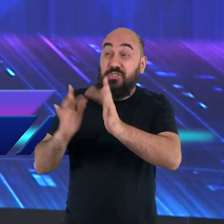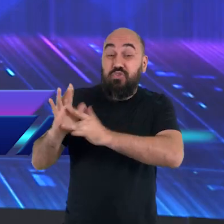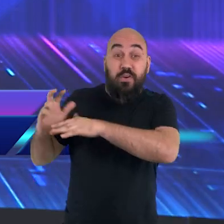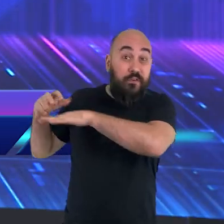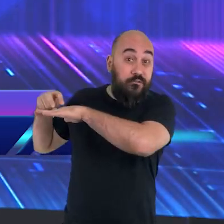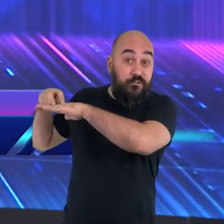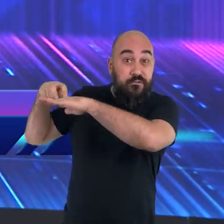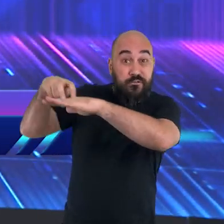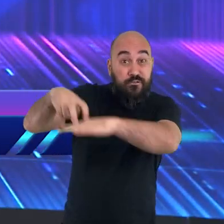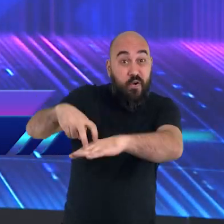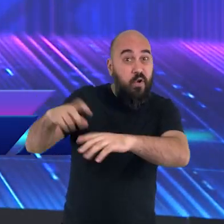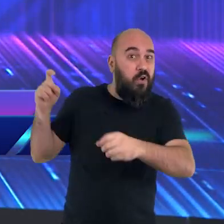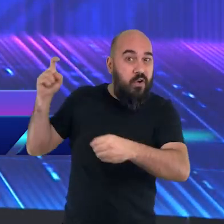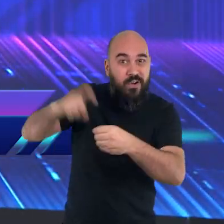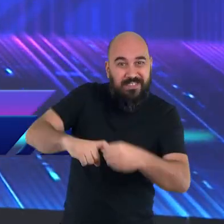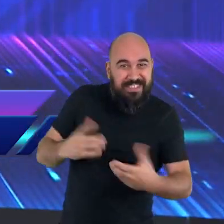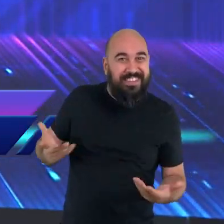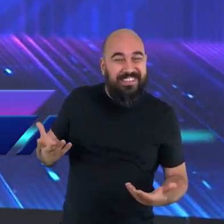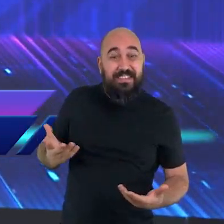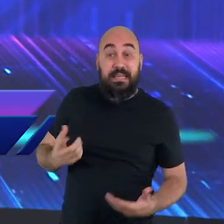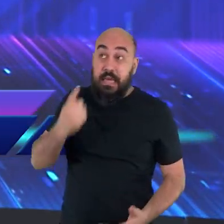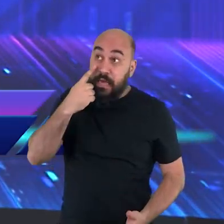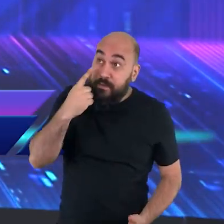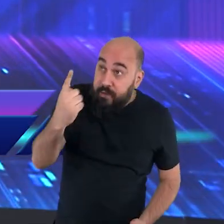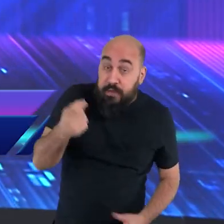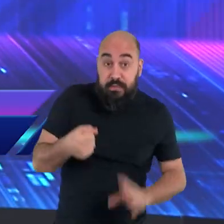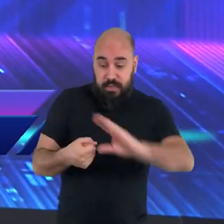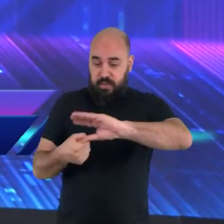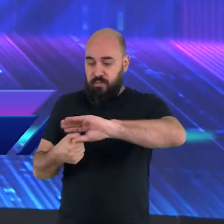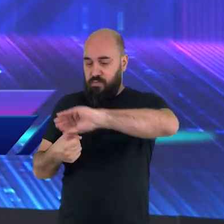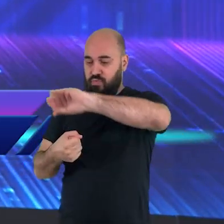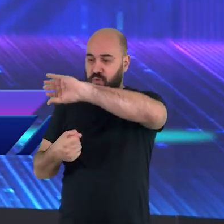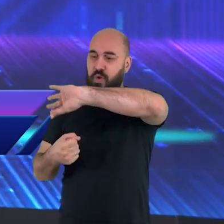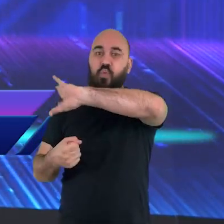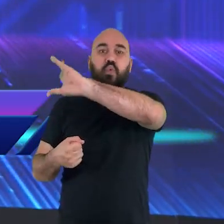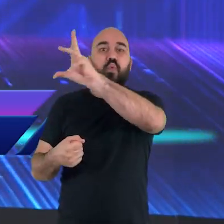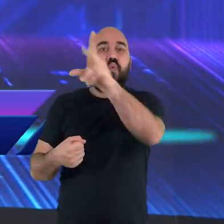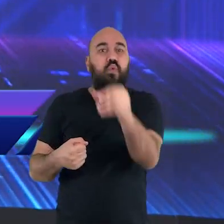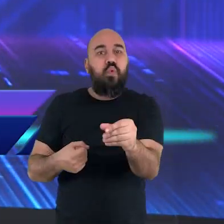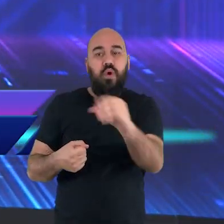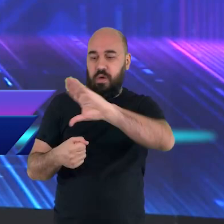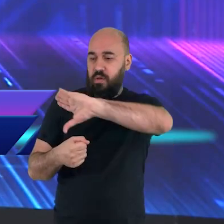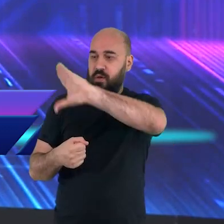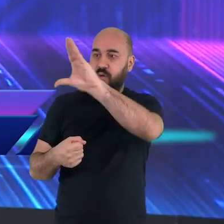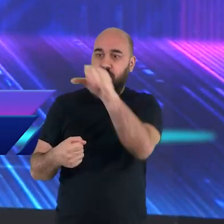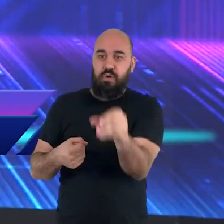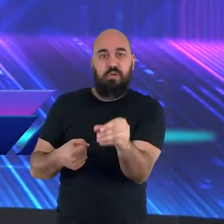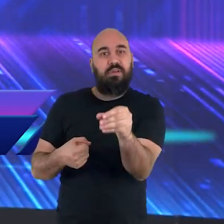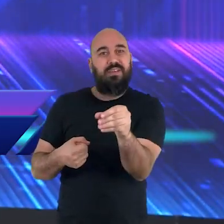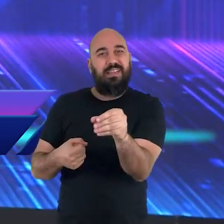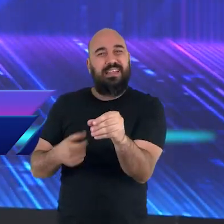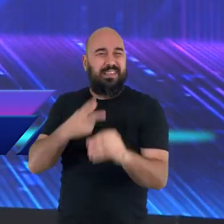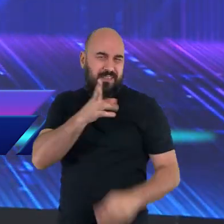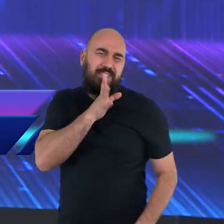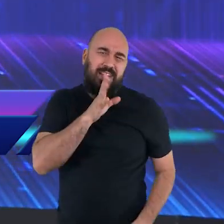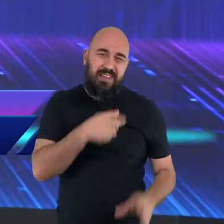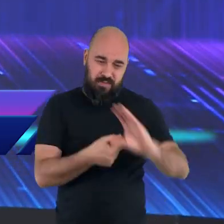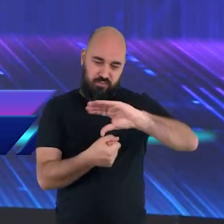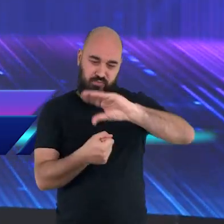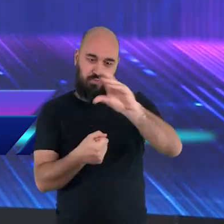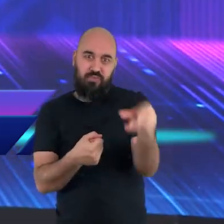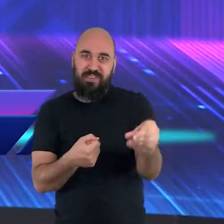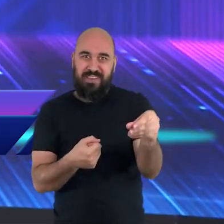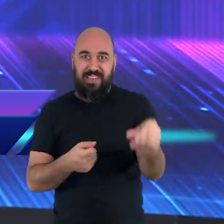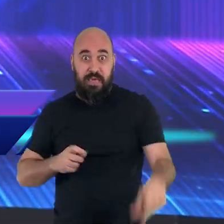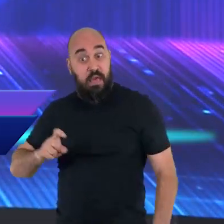ele tem uma foice afiada. A foice é esse elemento que o agricultor usa